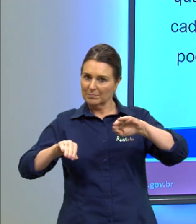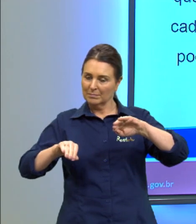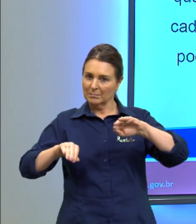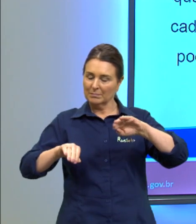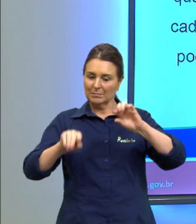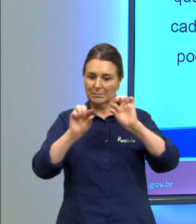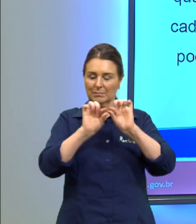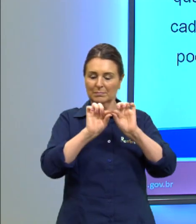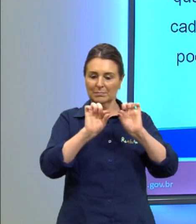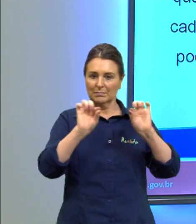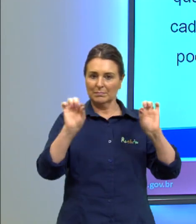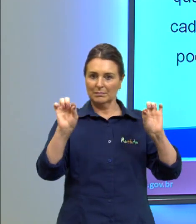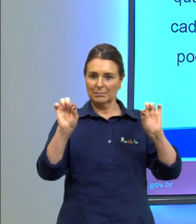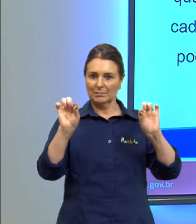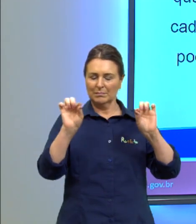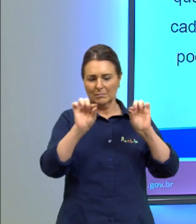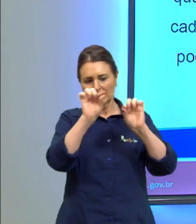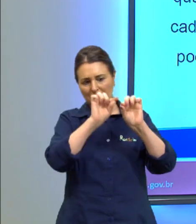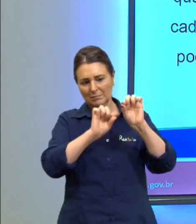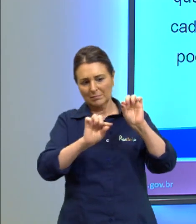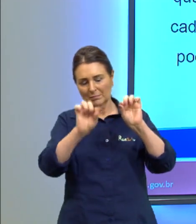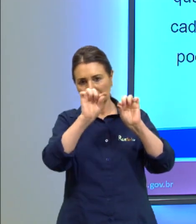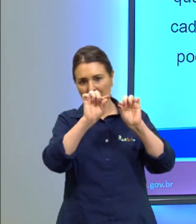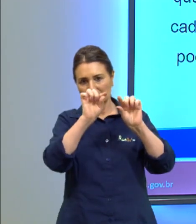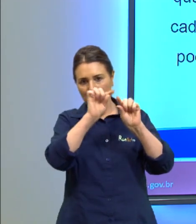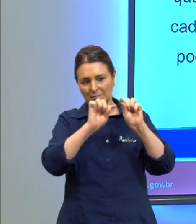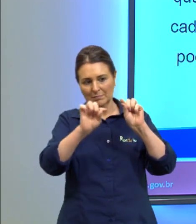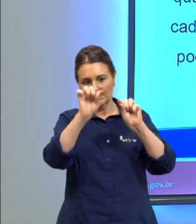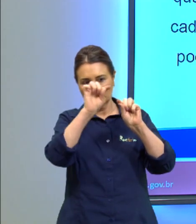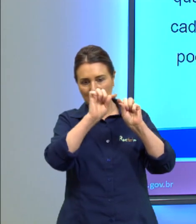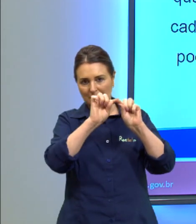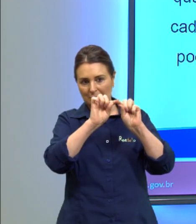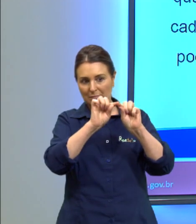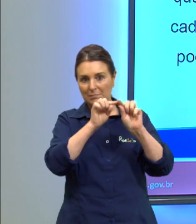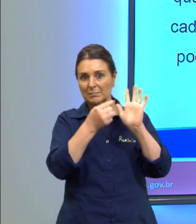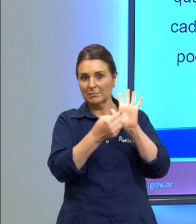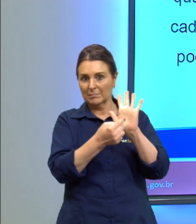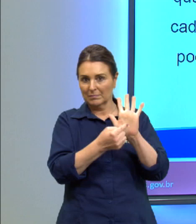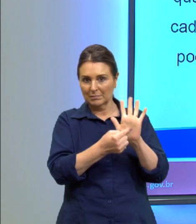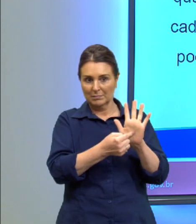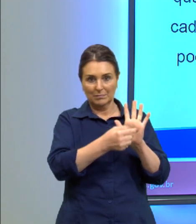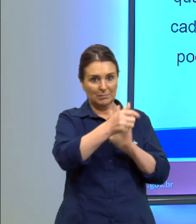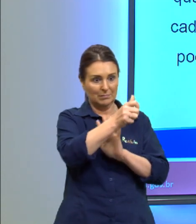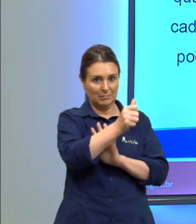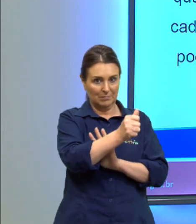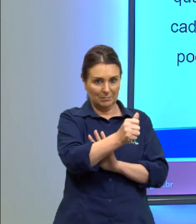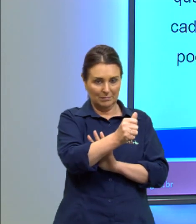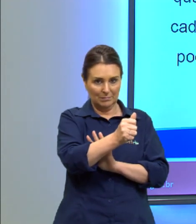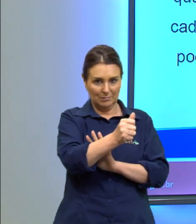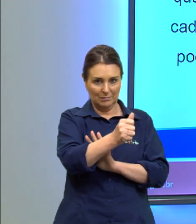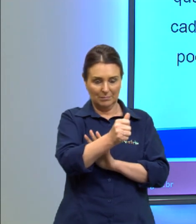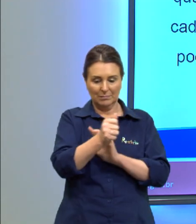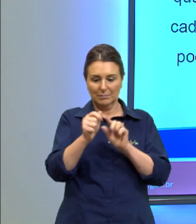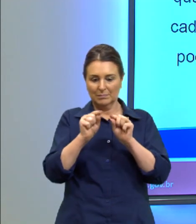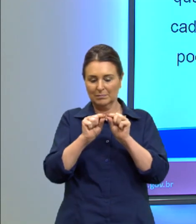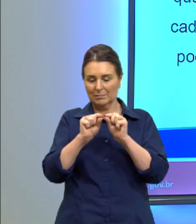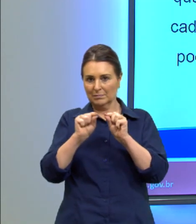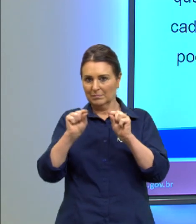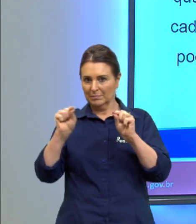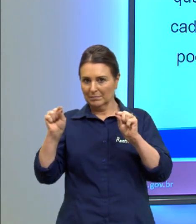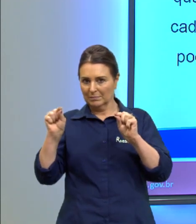com círculos que indica o reservatório A e uma linha com